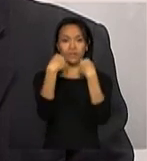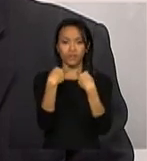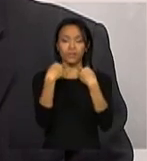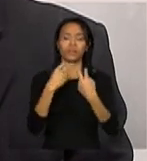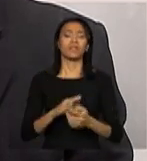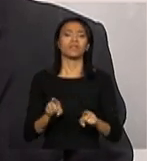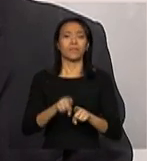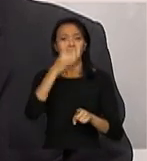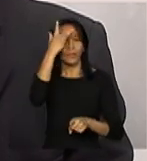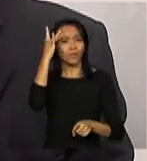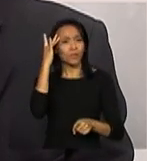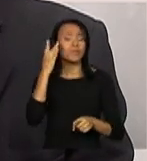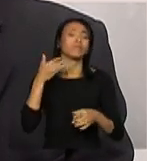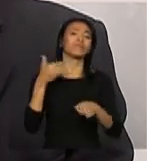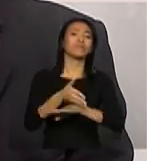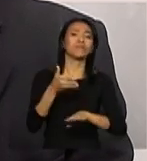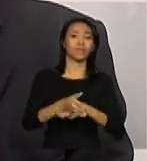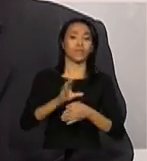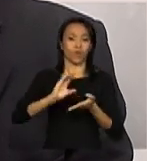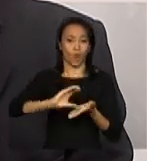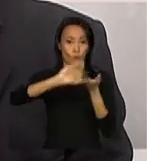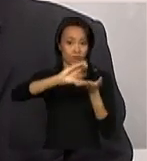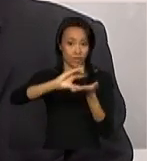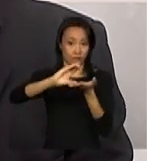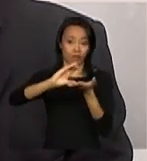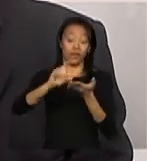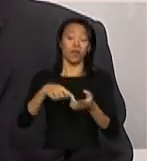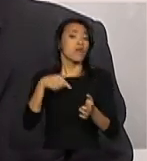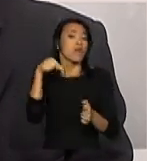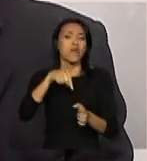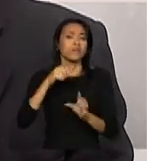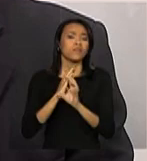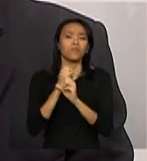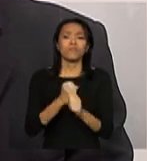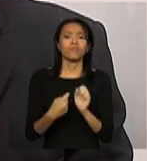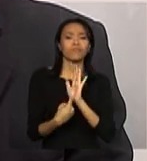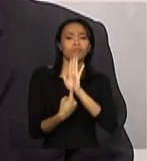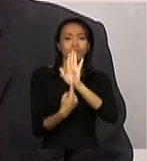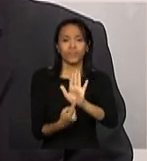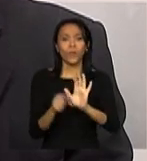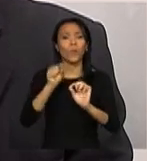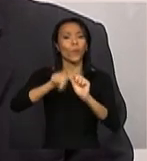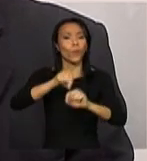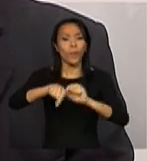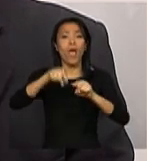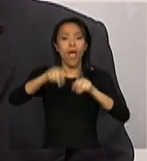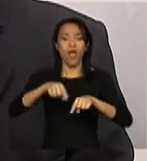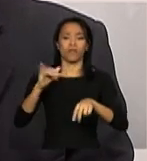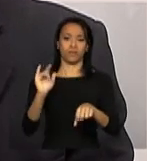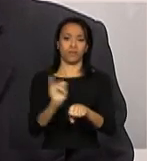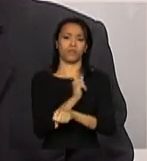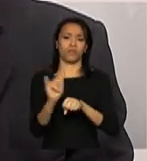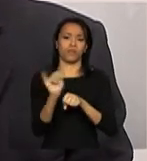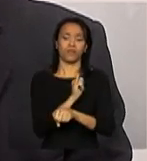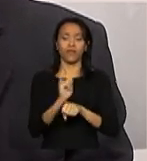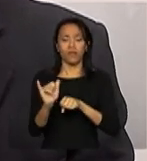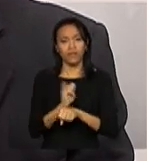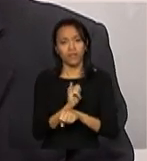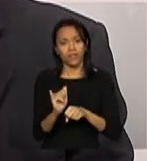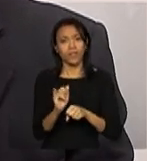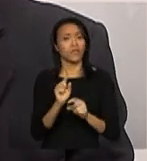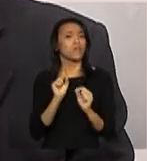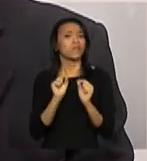conselheiros. O Demonstrativo é o instrumento que